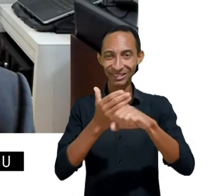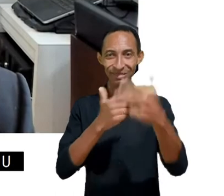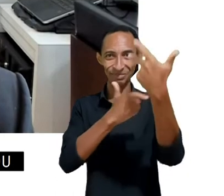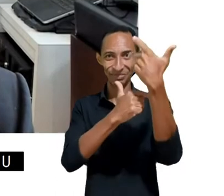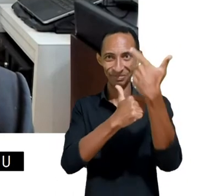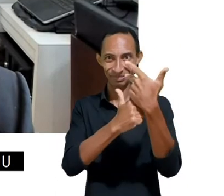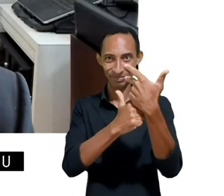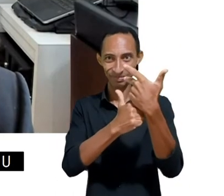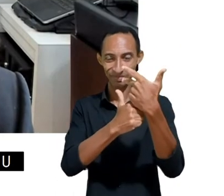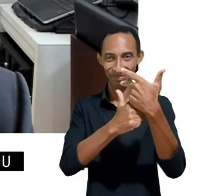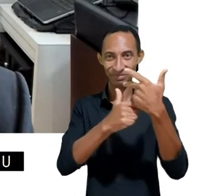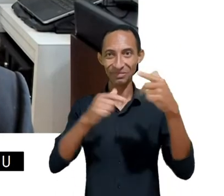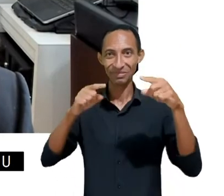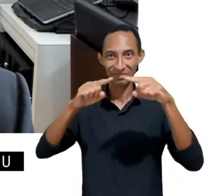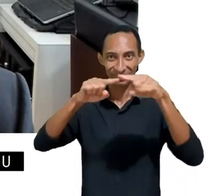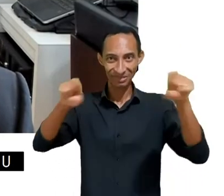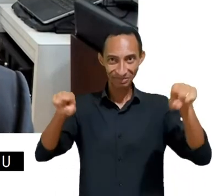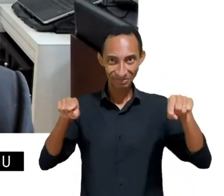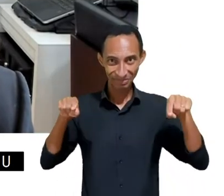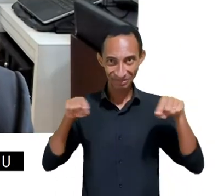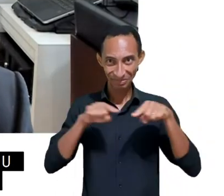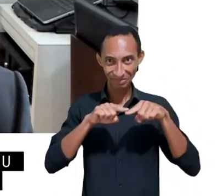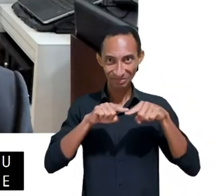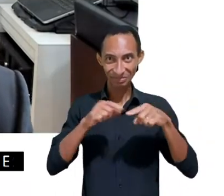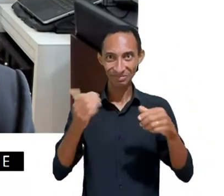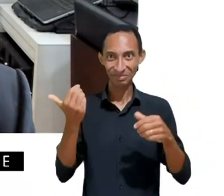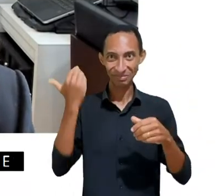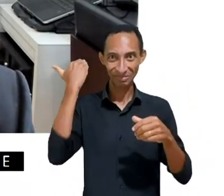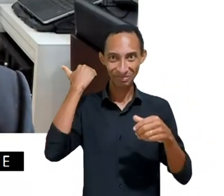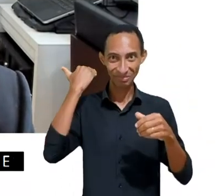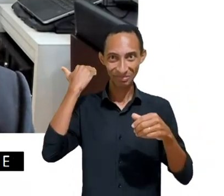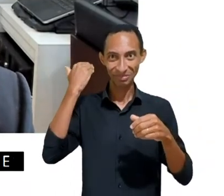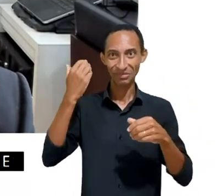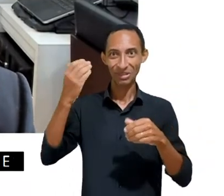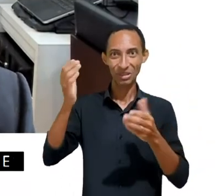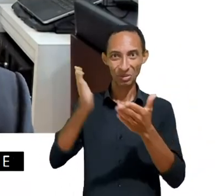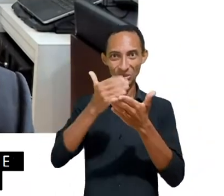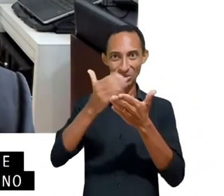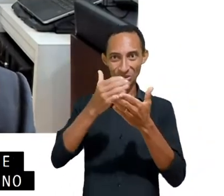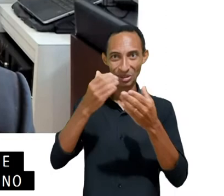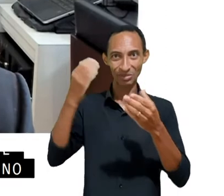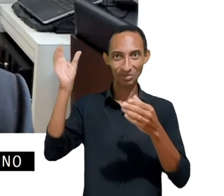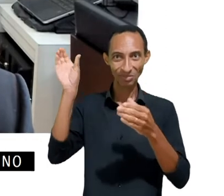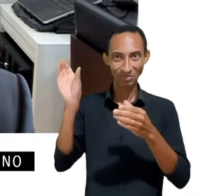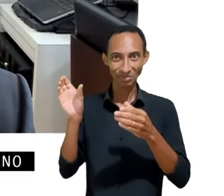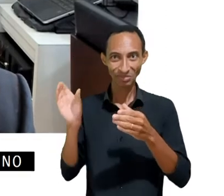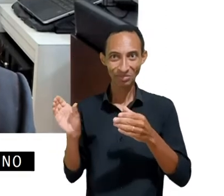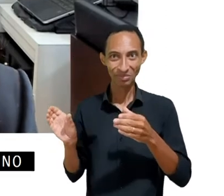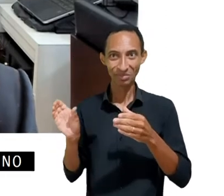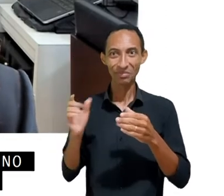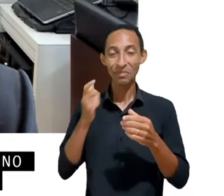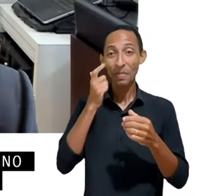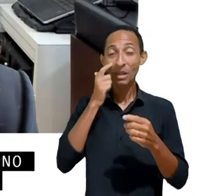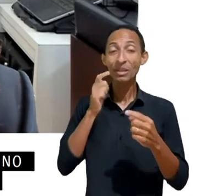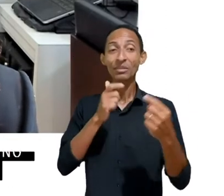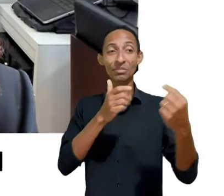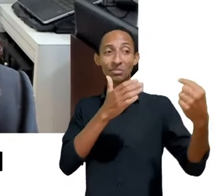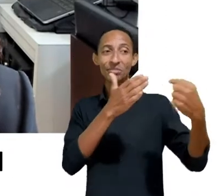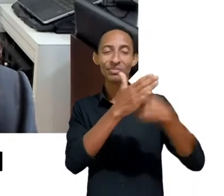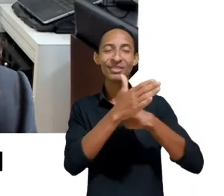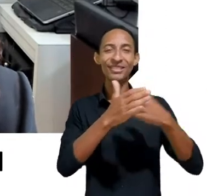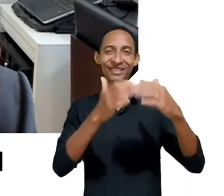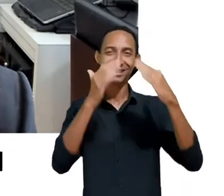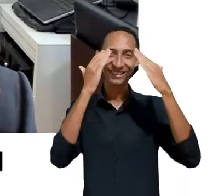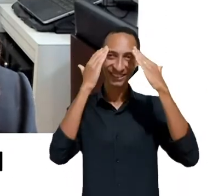casa com uma prateleira pequena de livro atrás. Bom, muito obrigada pela pergunta, Isabela. E eu queria começar